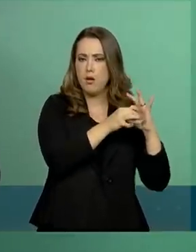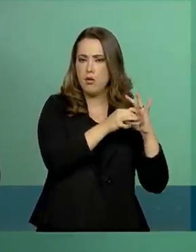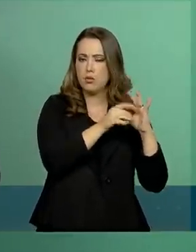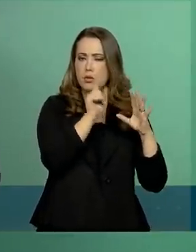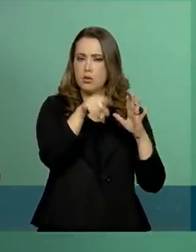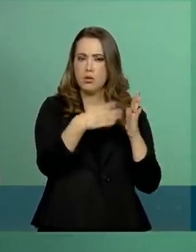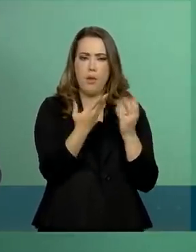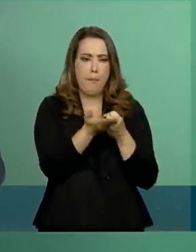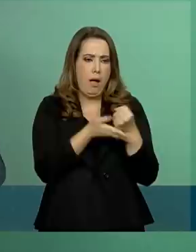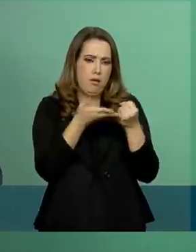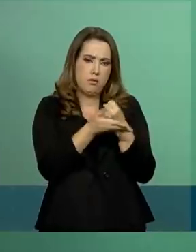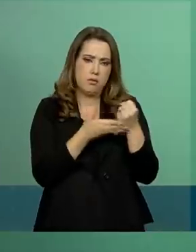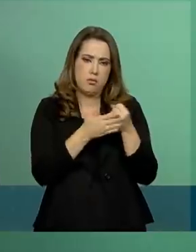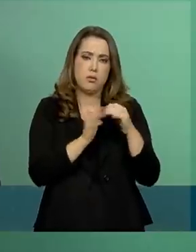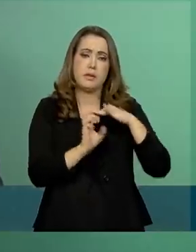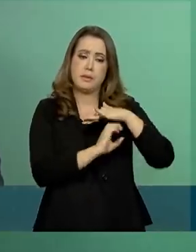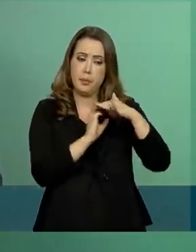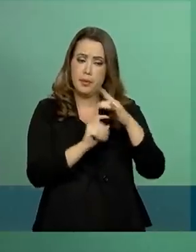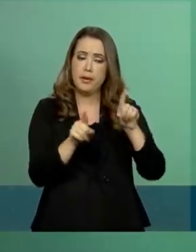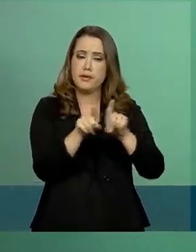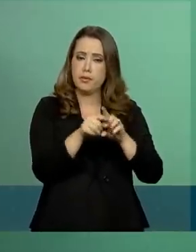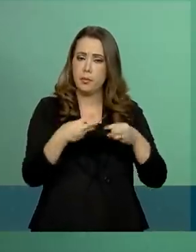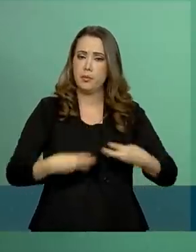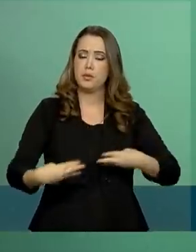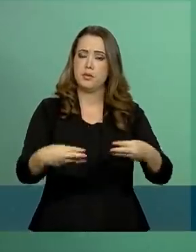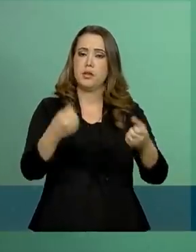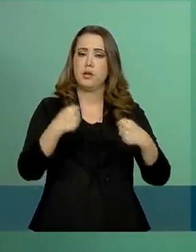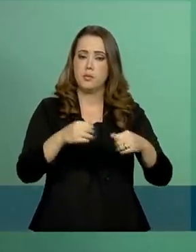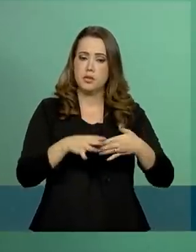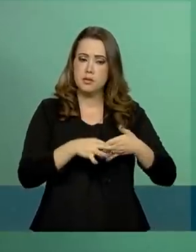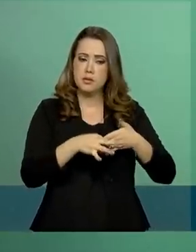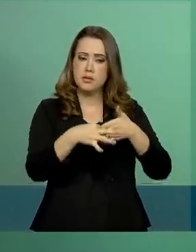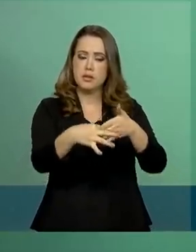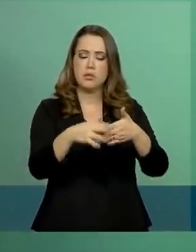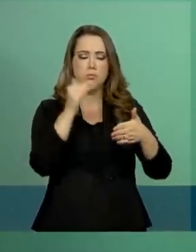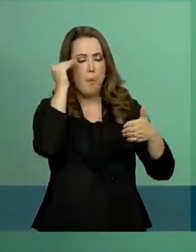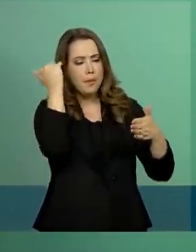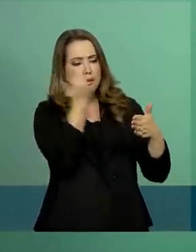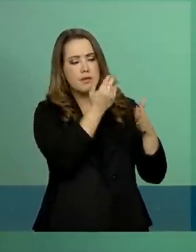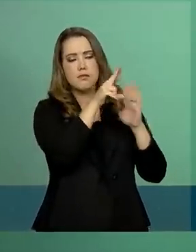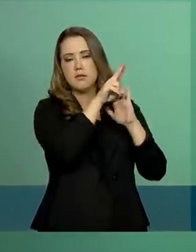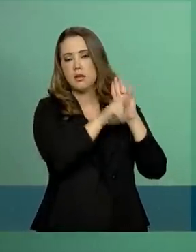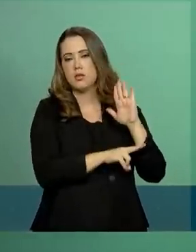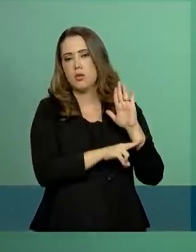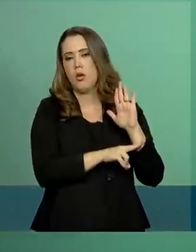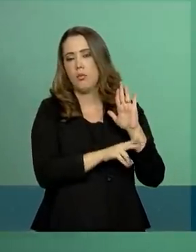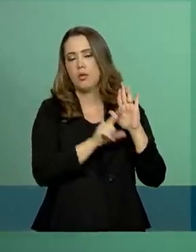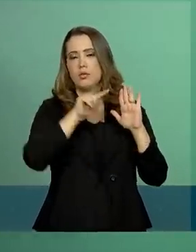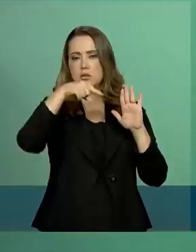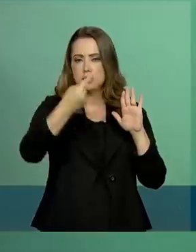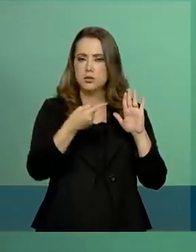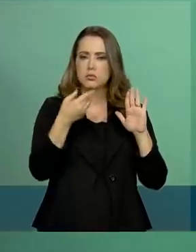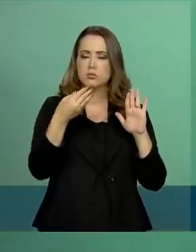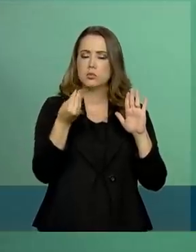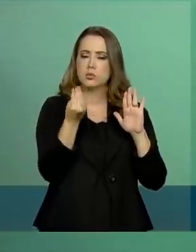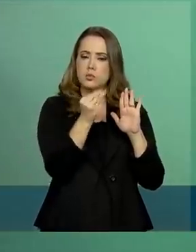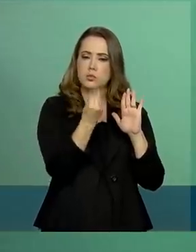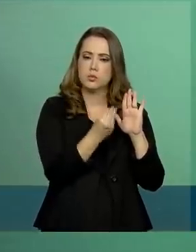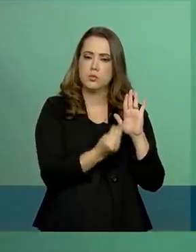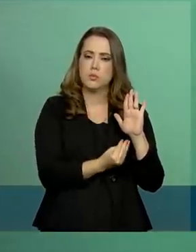pelas empresas e pelos ministérios, na ponta da linha, essas empresas e esses ministérios, então, estabelecerão,